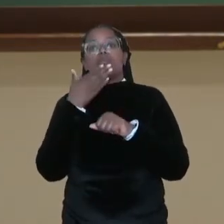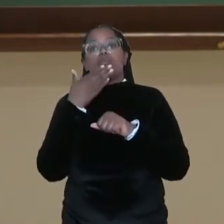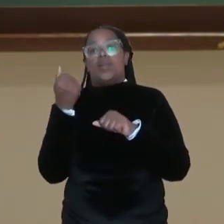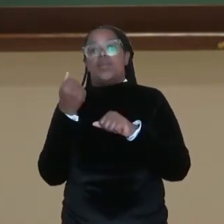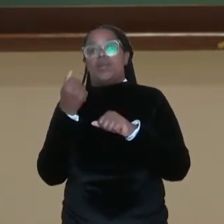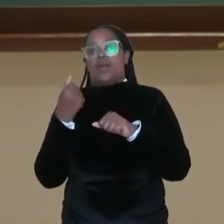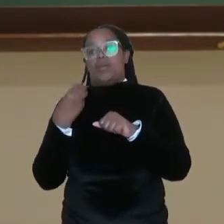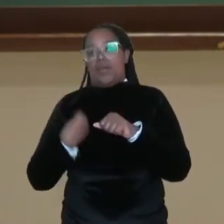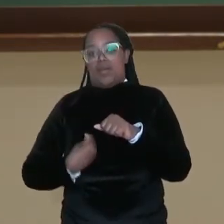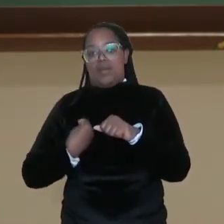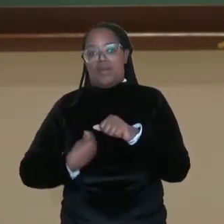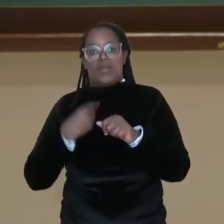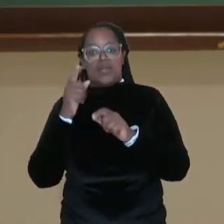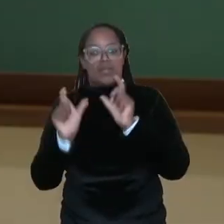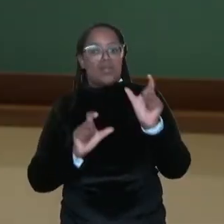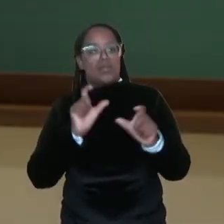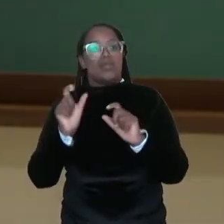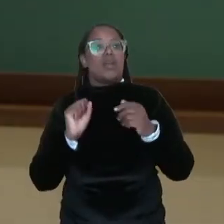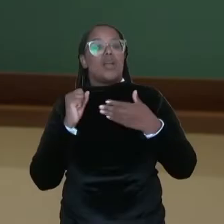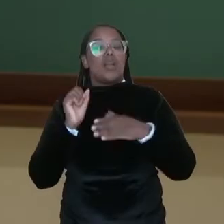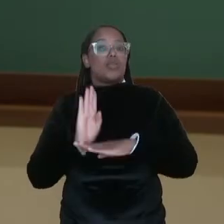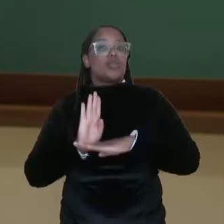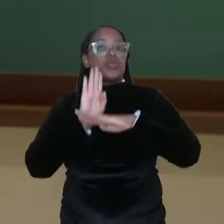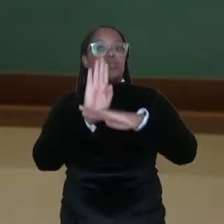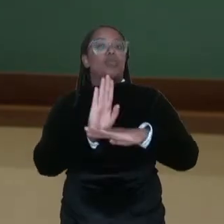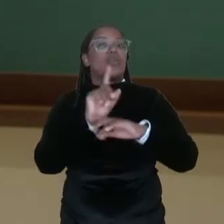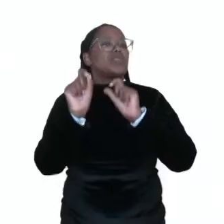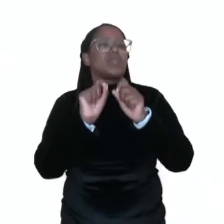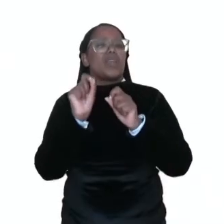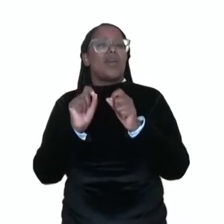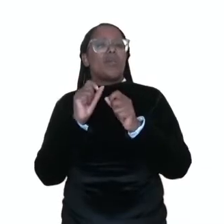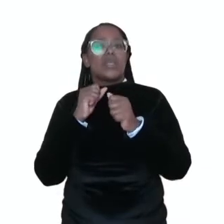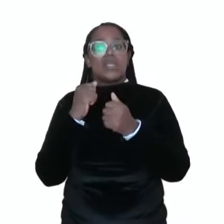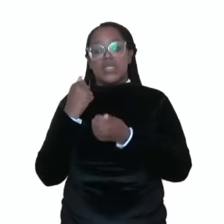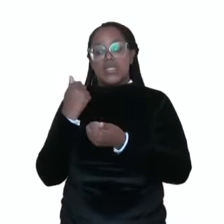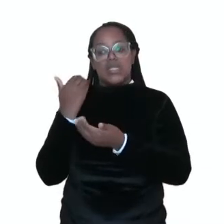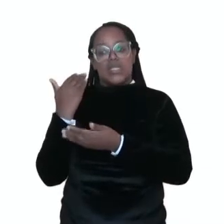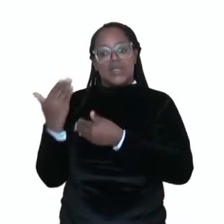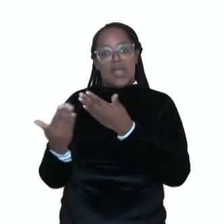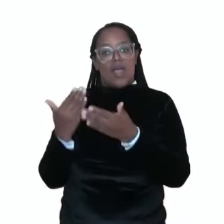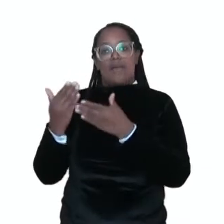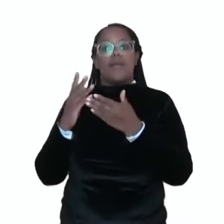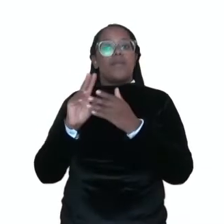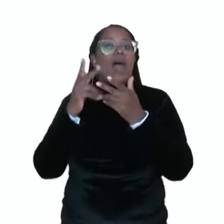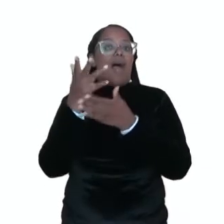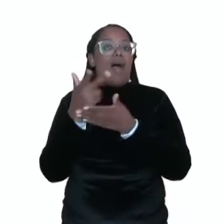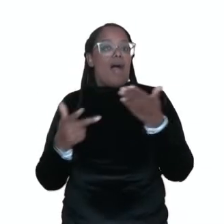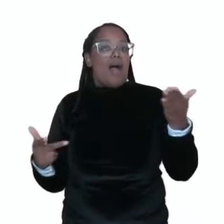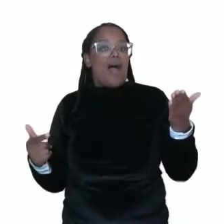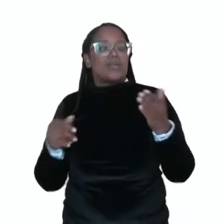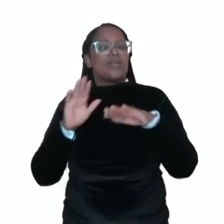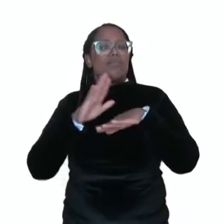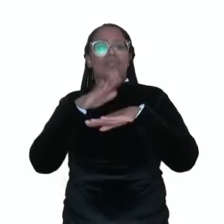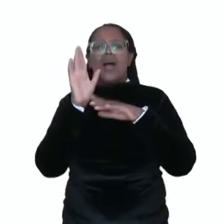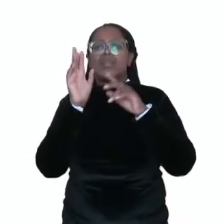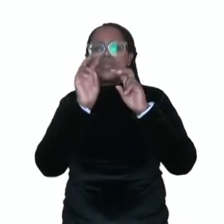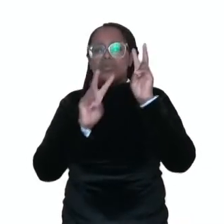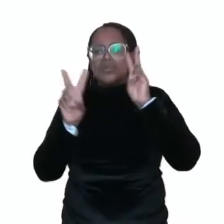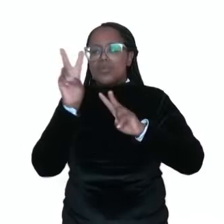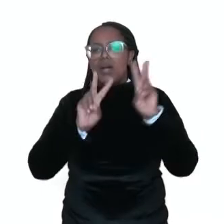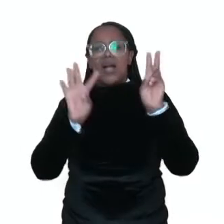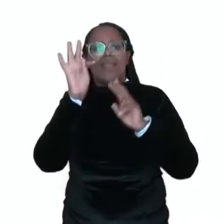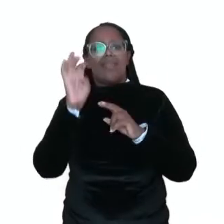humanidade. Suporte então é o que serve para sustentar a obra de arte. mais comum nas artes visuais é a tela.